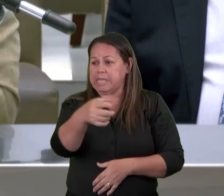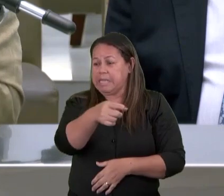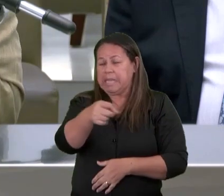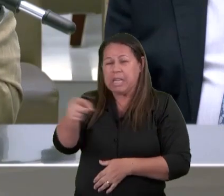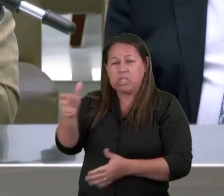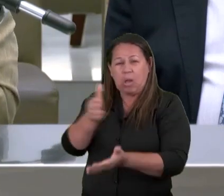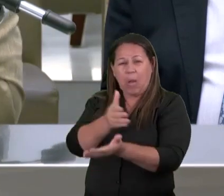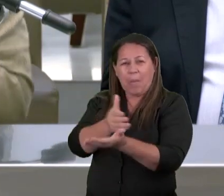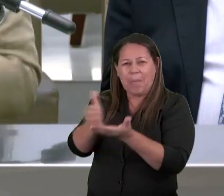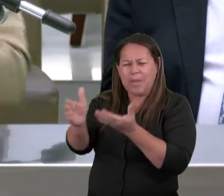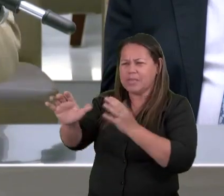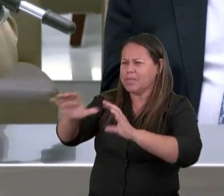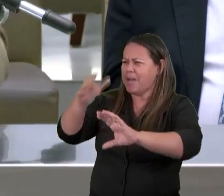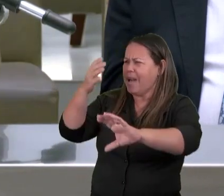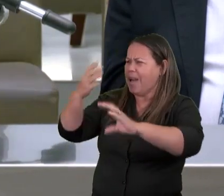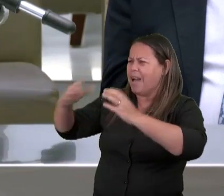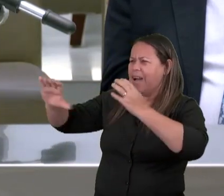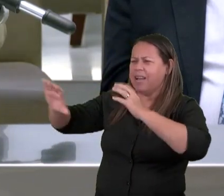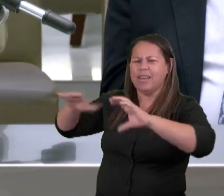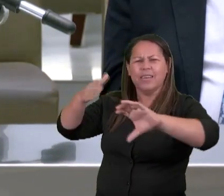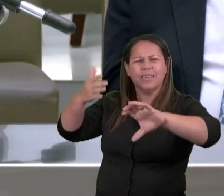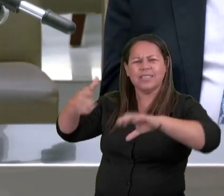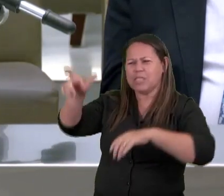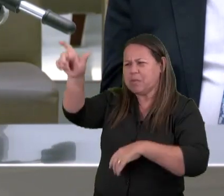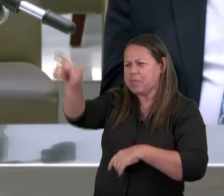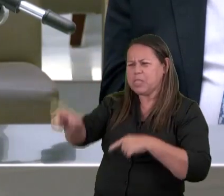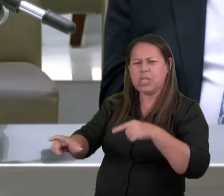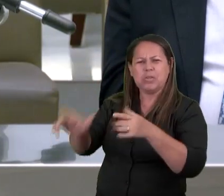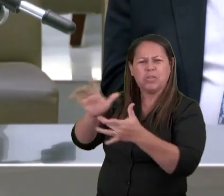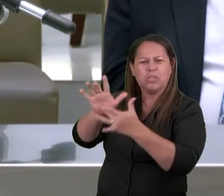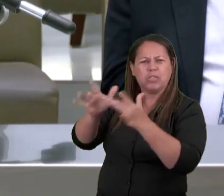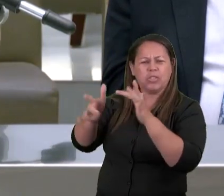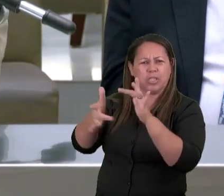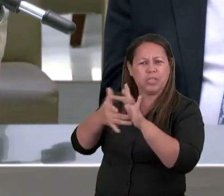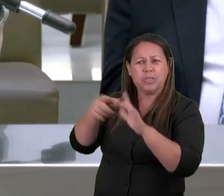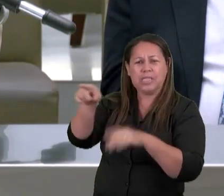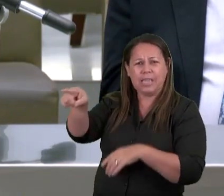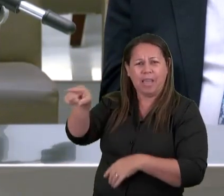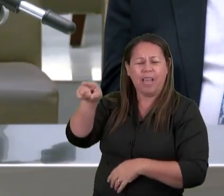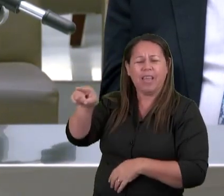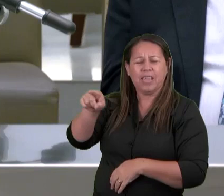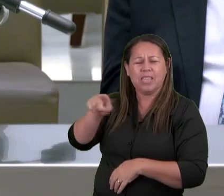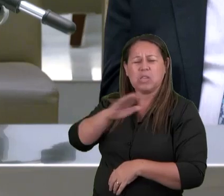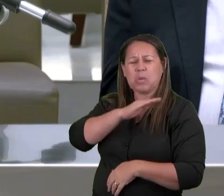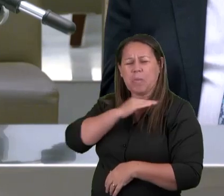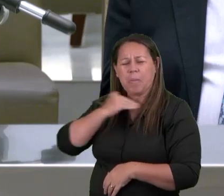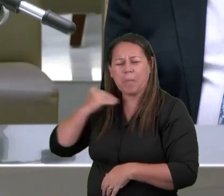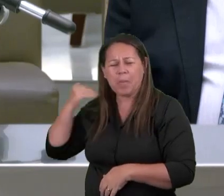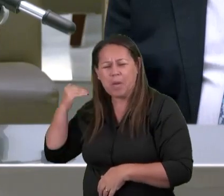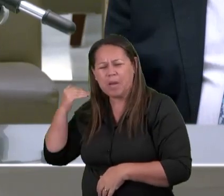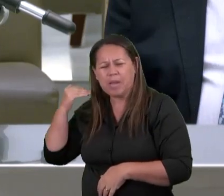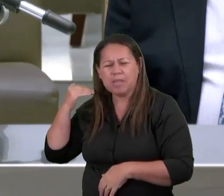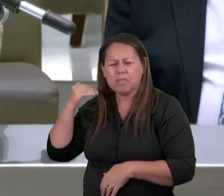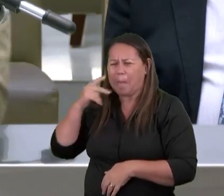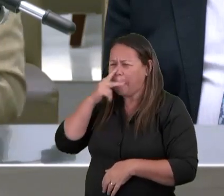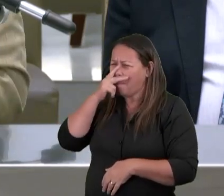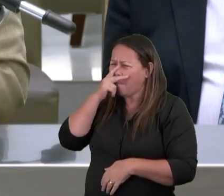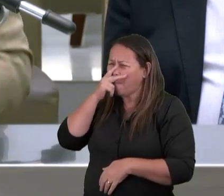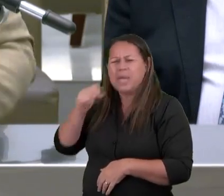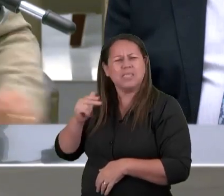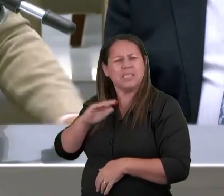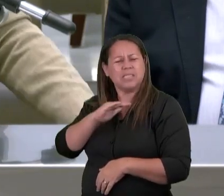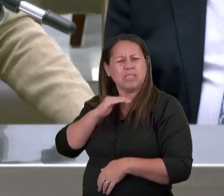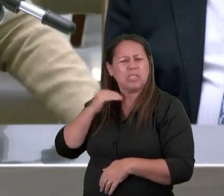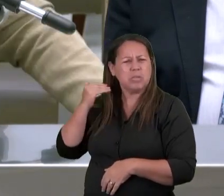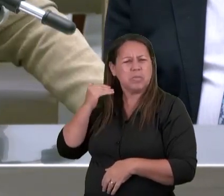A Jesus Apontado aqui Como o cordeiro Que morreu Como havendo sido morto